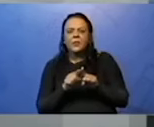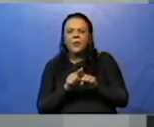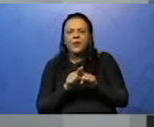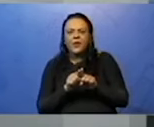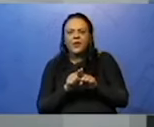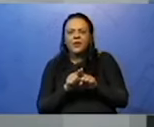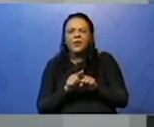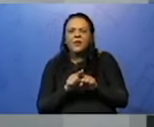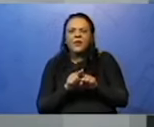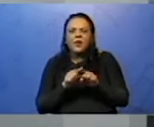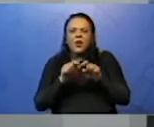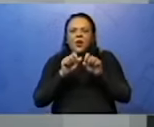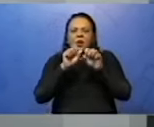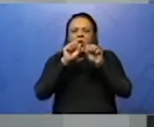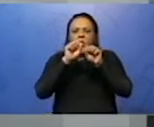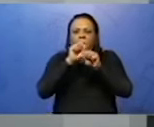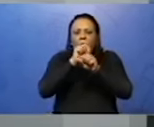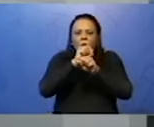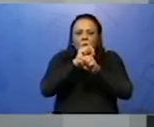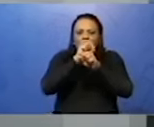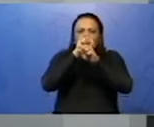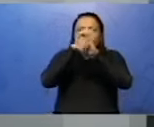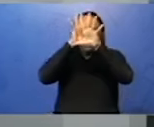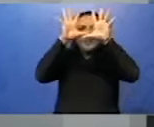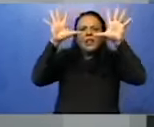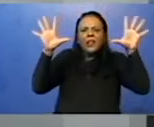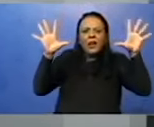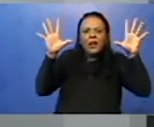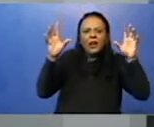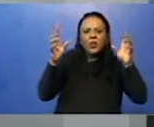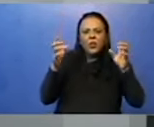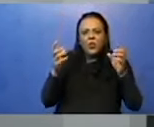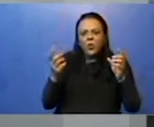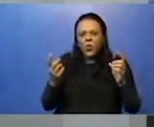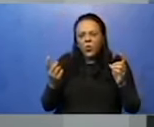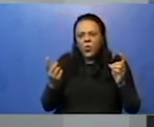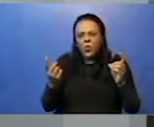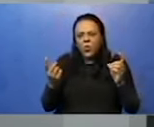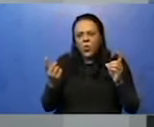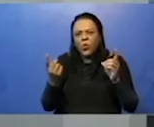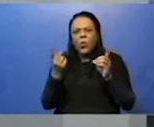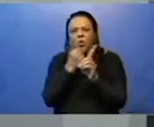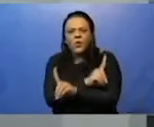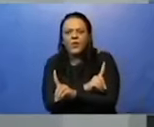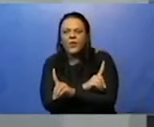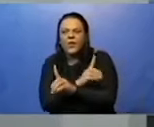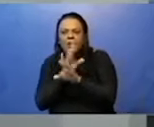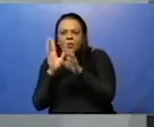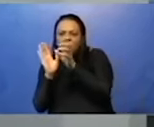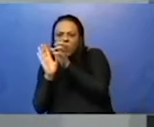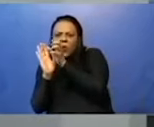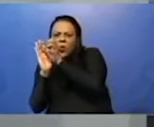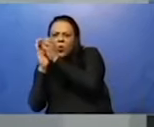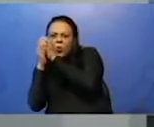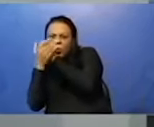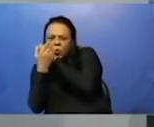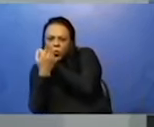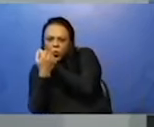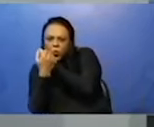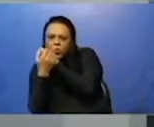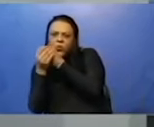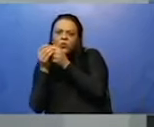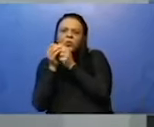O seria isso? O será o amigo oculto? Que vocês brincam? O amigo secreto? É aquele que eu tenho, aquele amigo, mas ele está escondido.